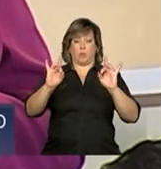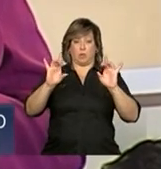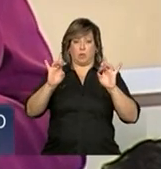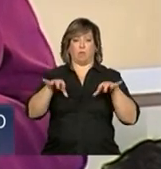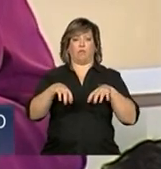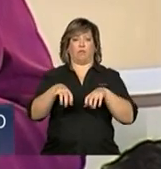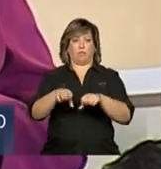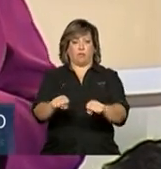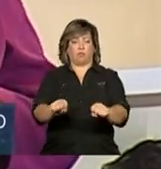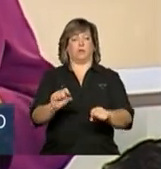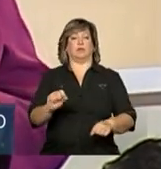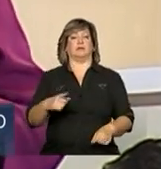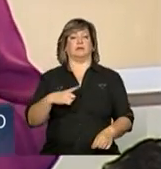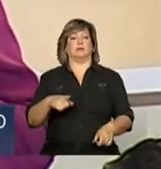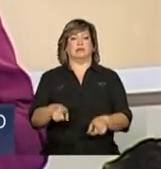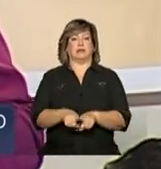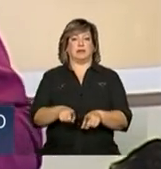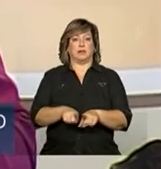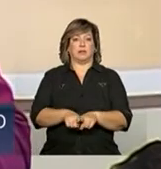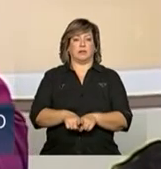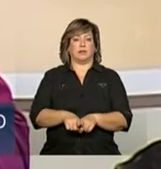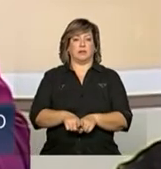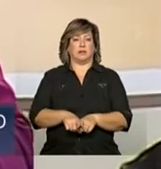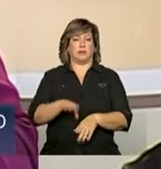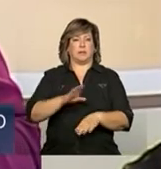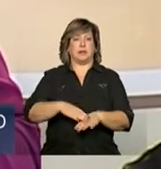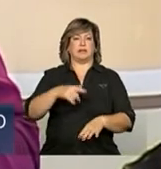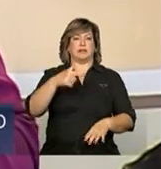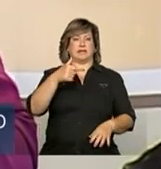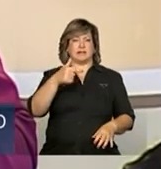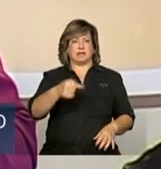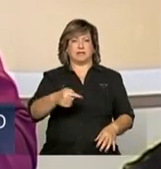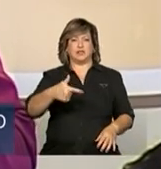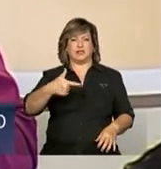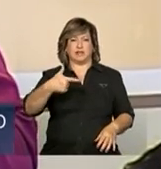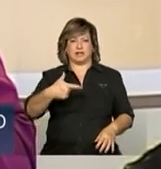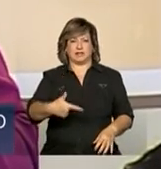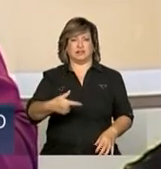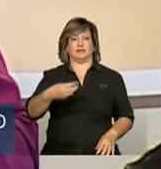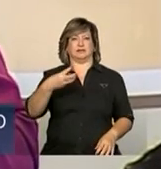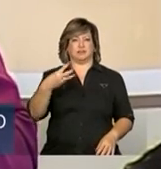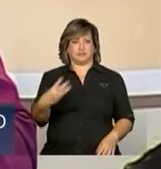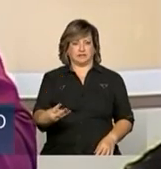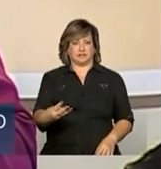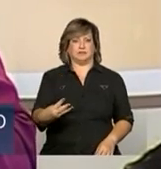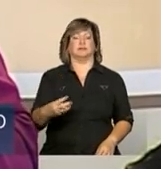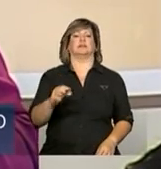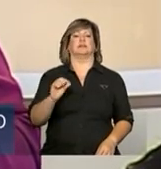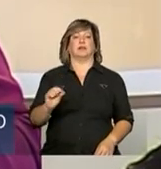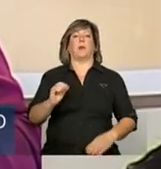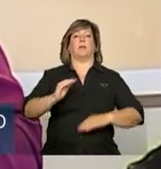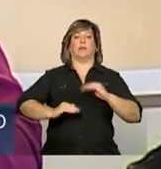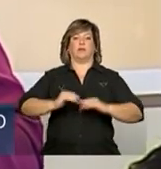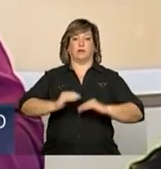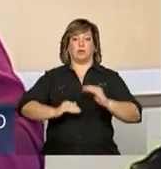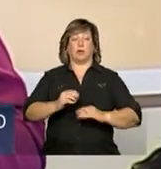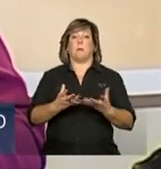temos mais de 723 profissionais de muita calificación em Haiti.